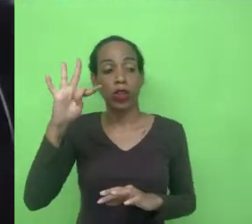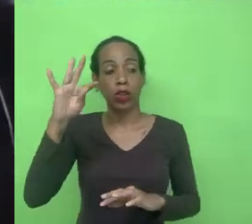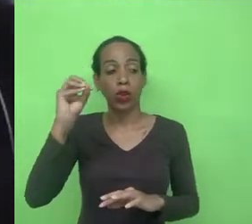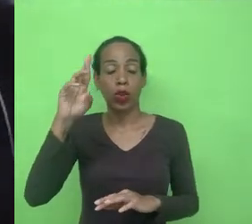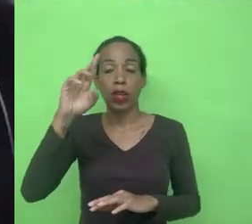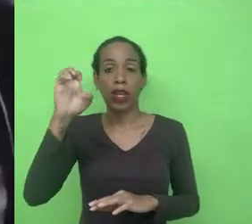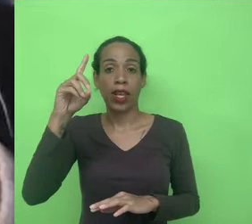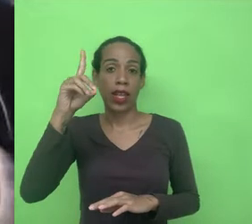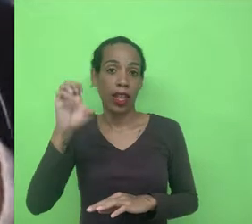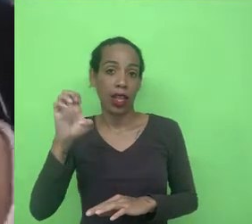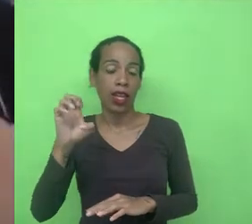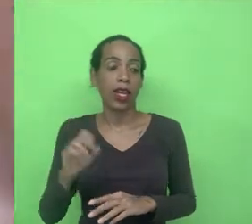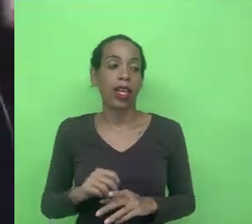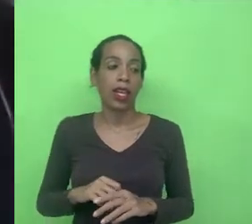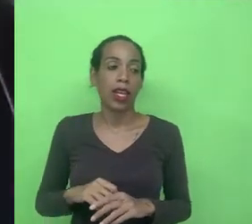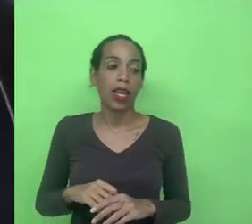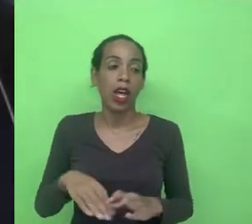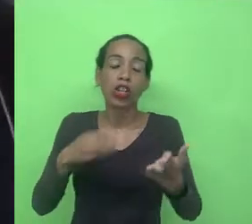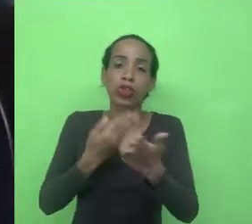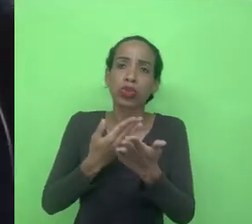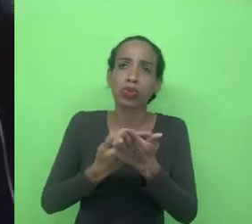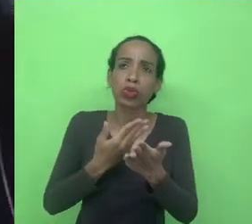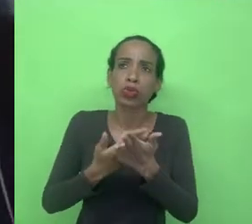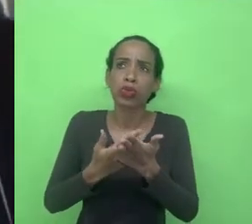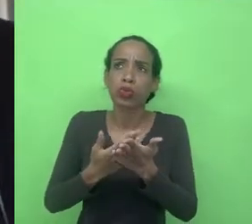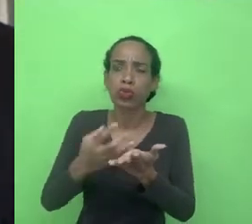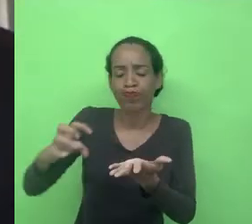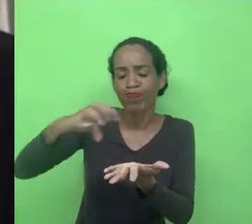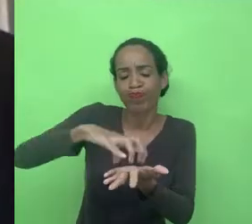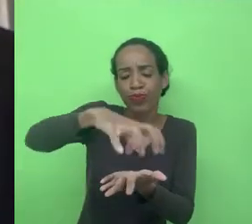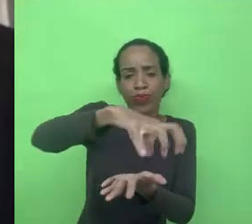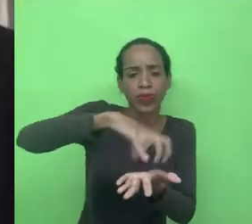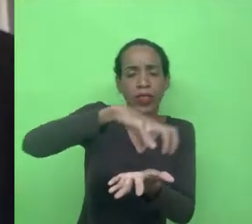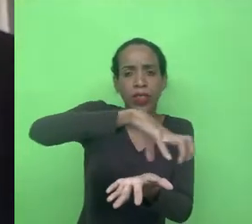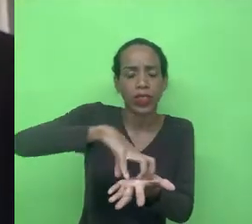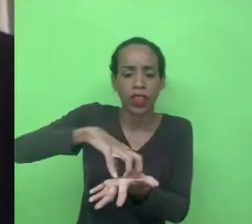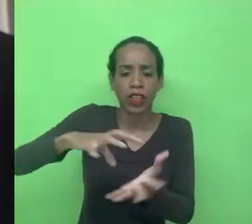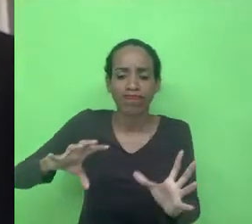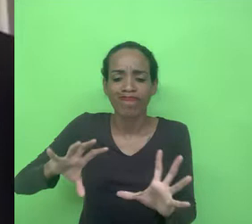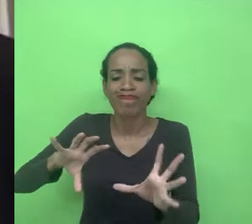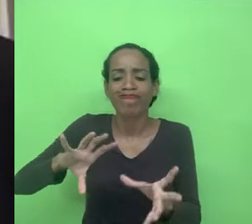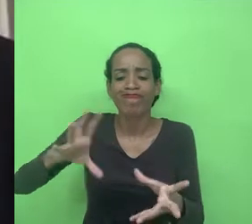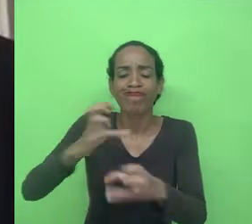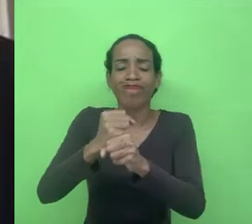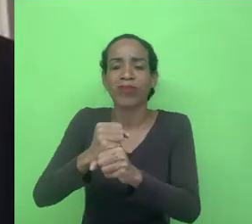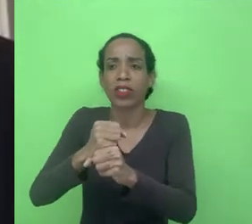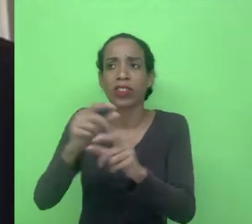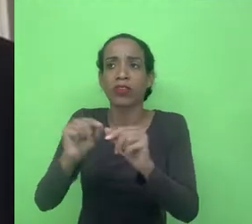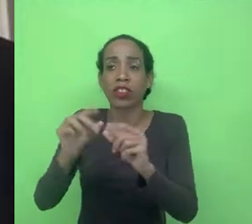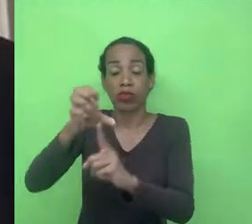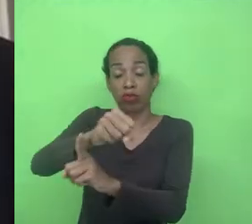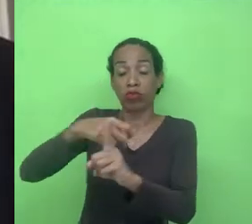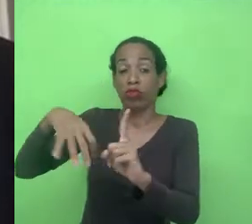quando ela vai estudar as associações para a formação do social ela é contra a diferenciação entre